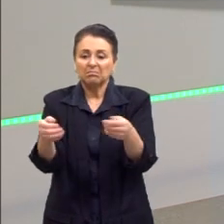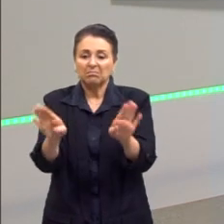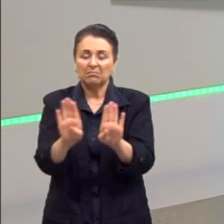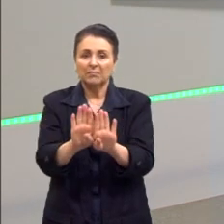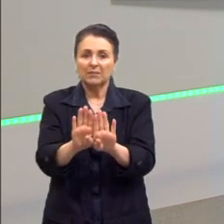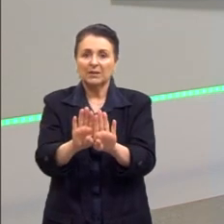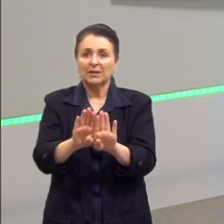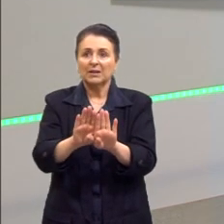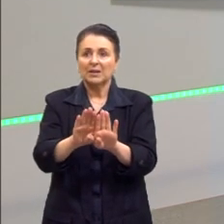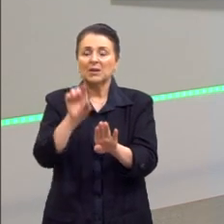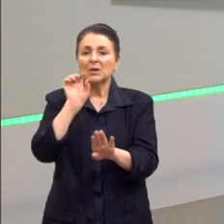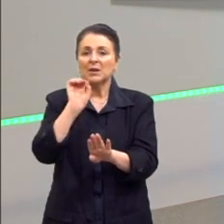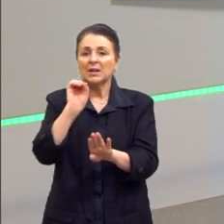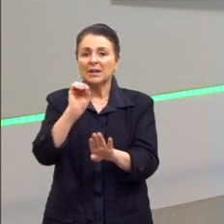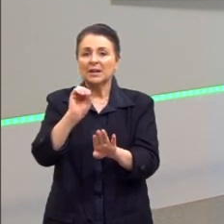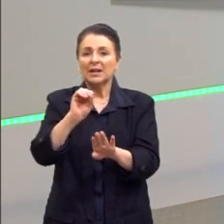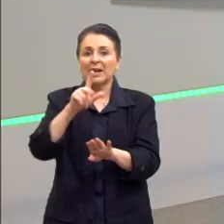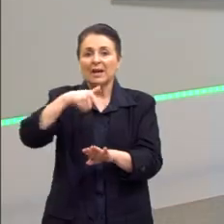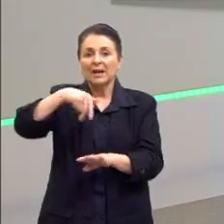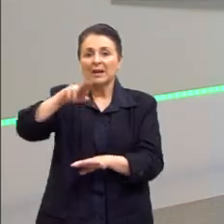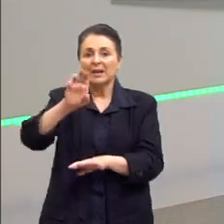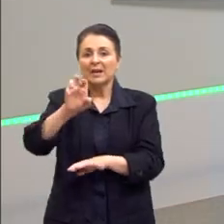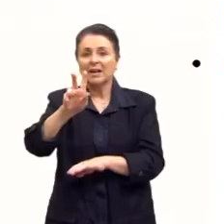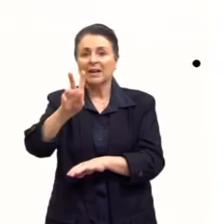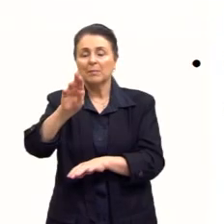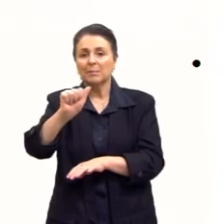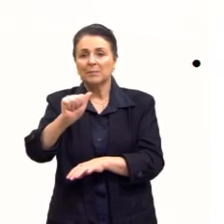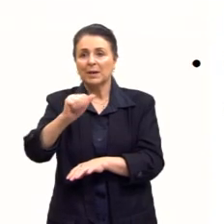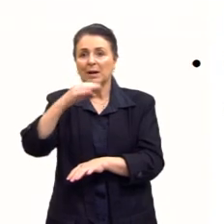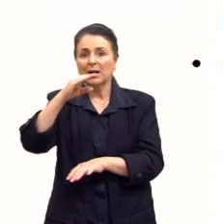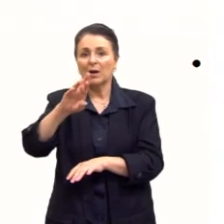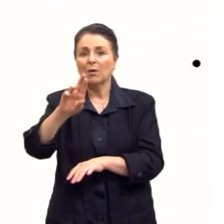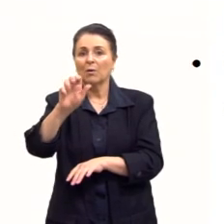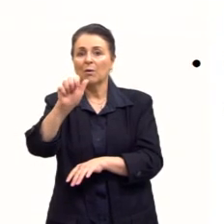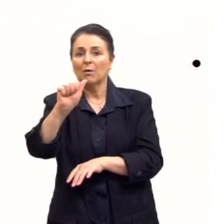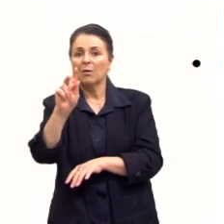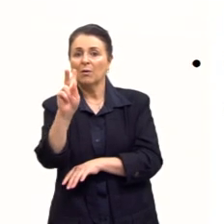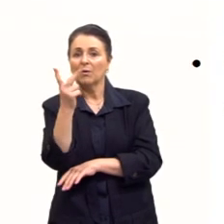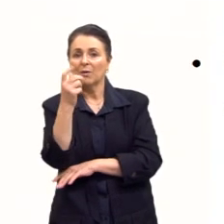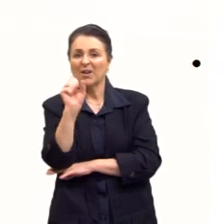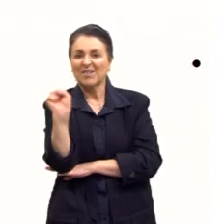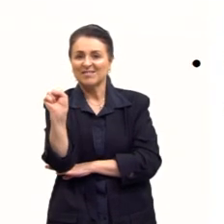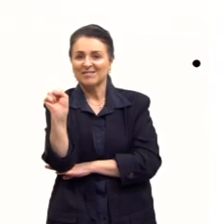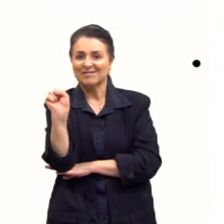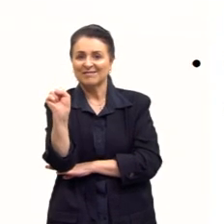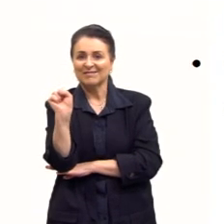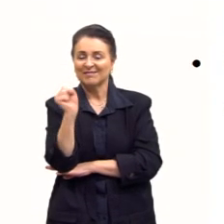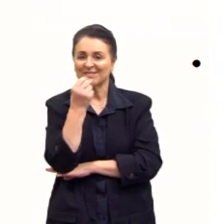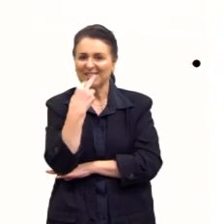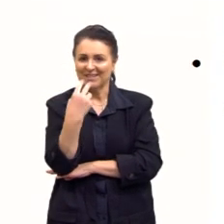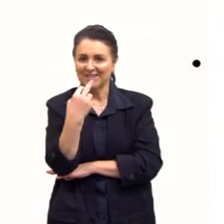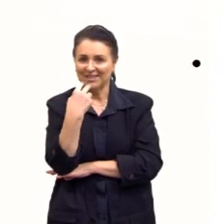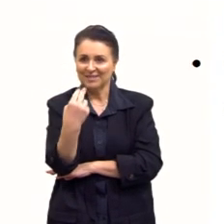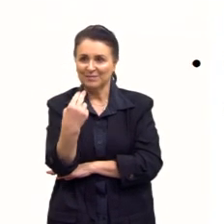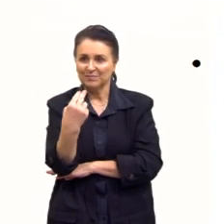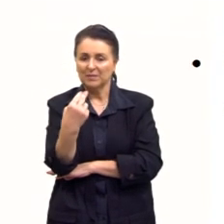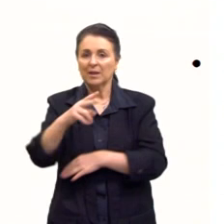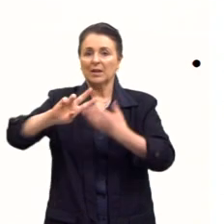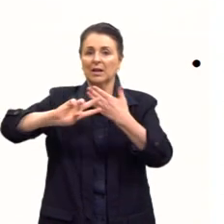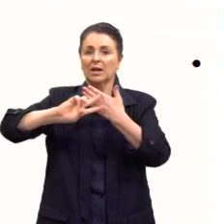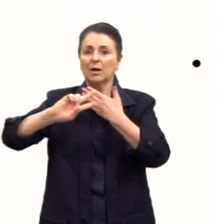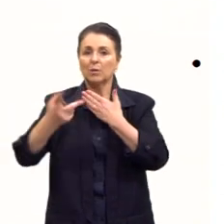crash? O crash da Bolsa é a quebra da Bolsa. Quais são as consequências desse crash da Bolsa? Então,